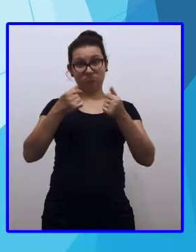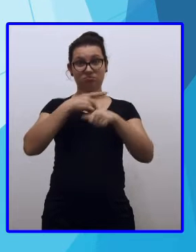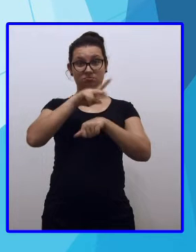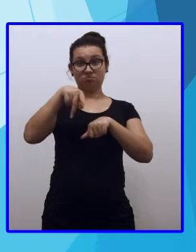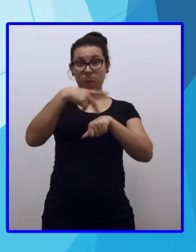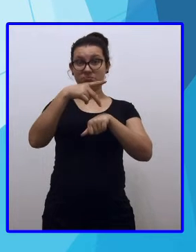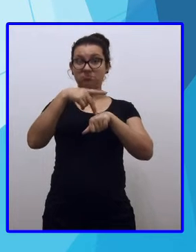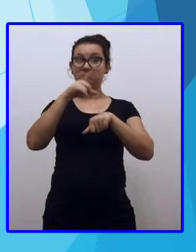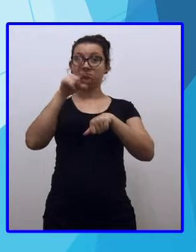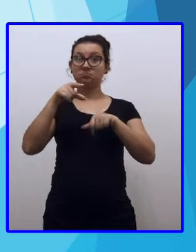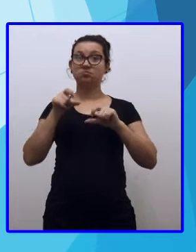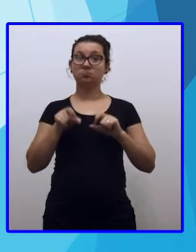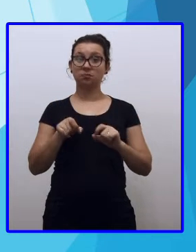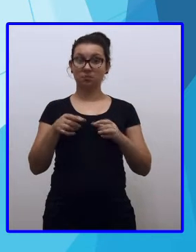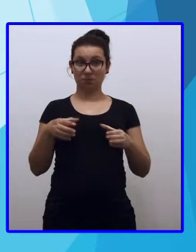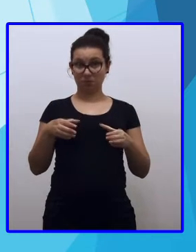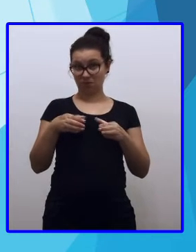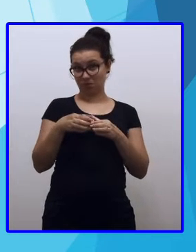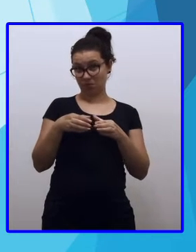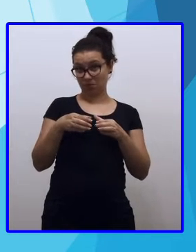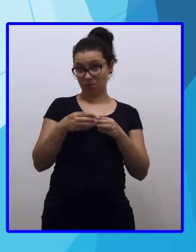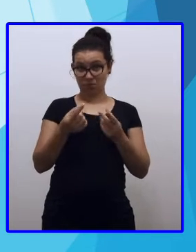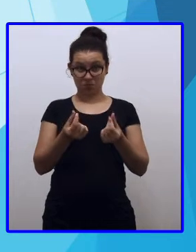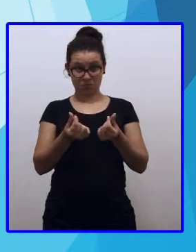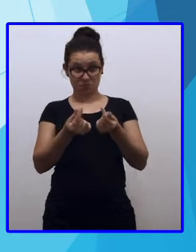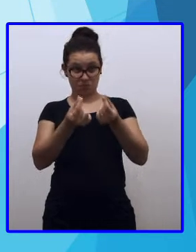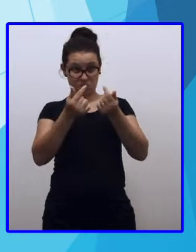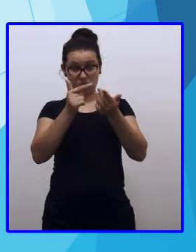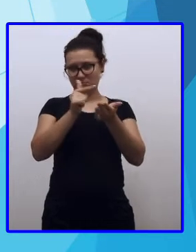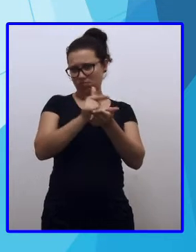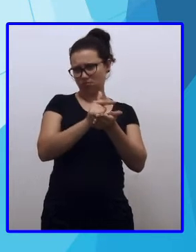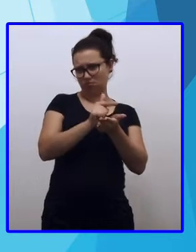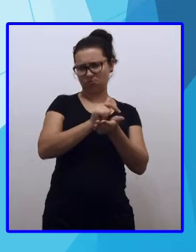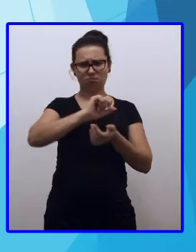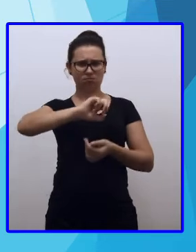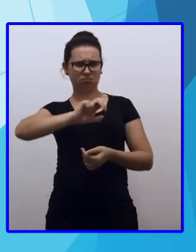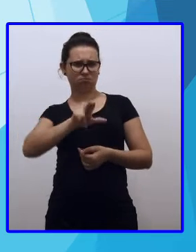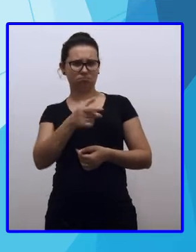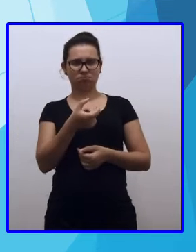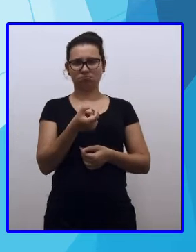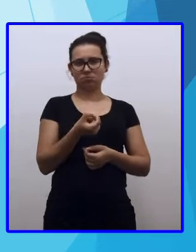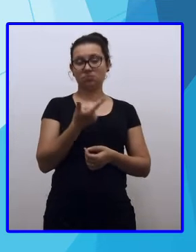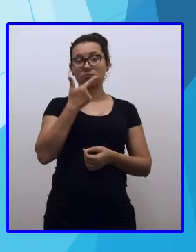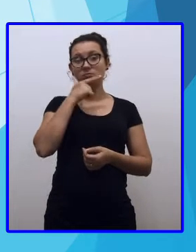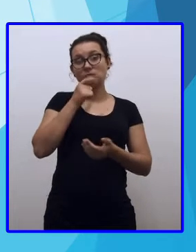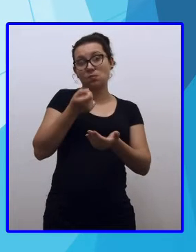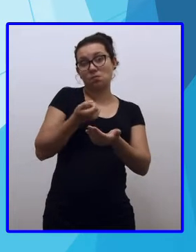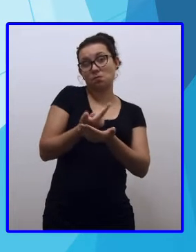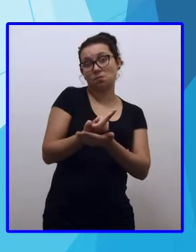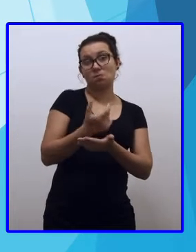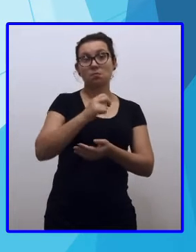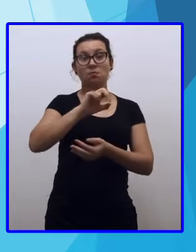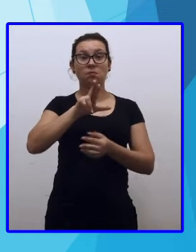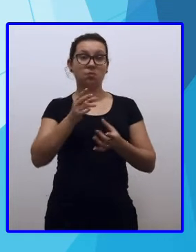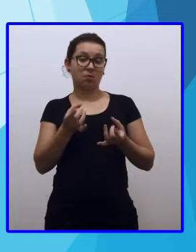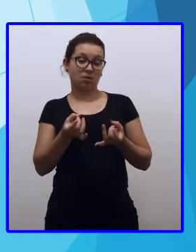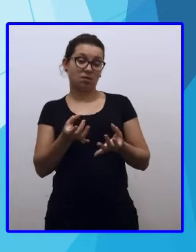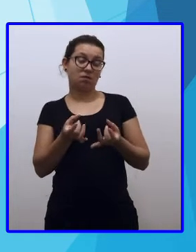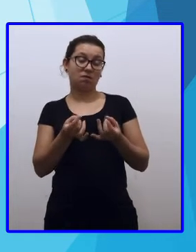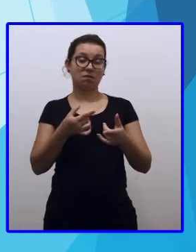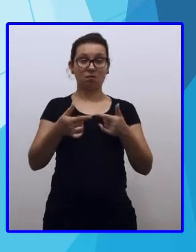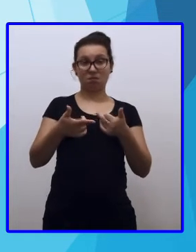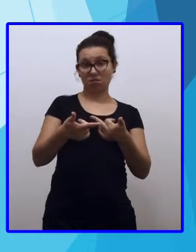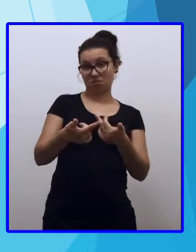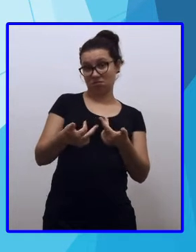conjunto de cédulas e moedas disponíveis para situações de compra e venda de produtos e